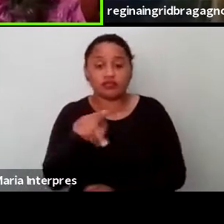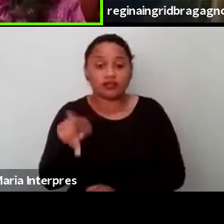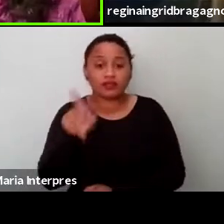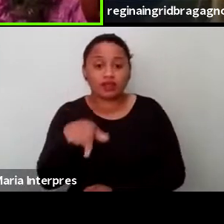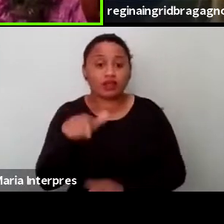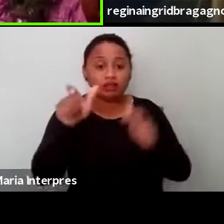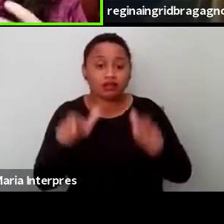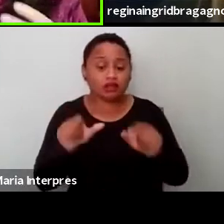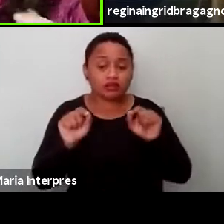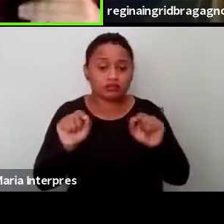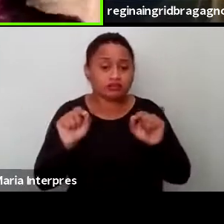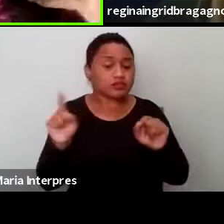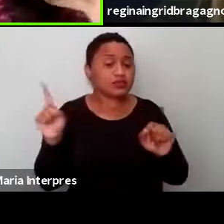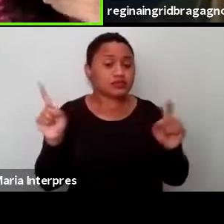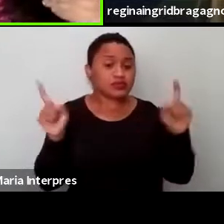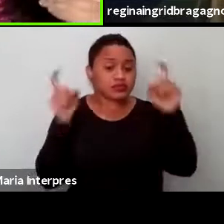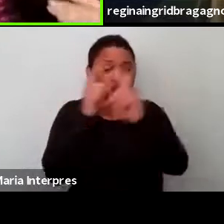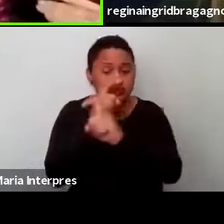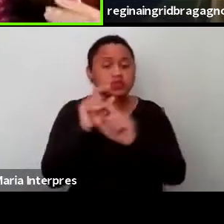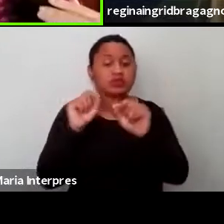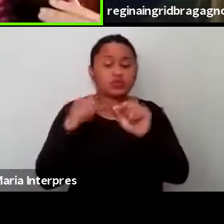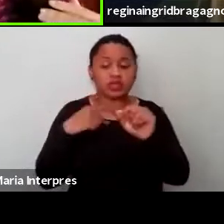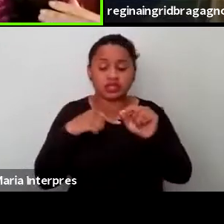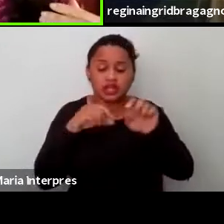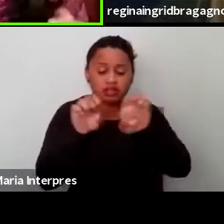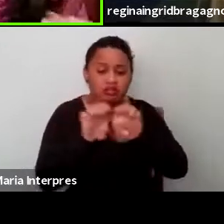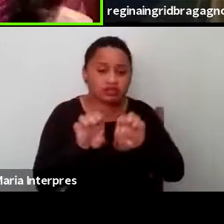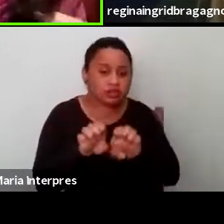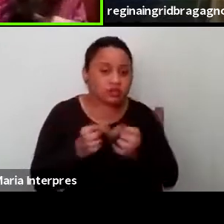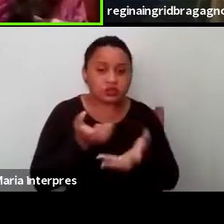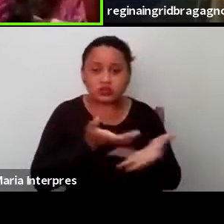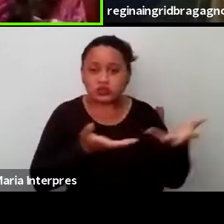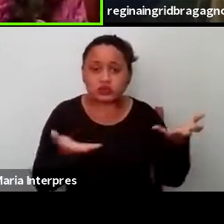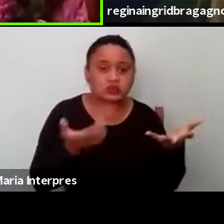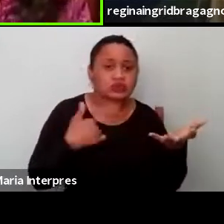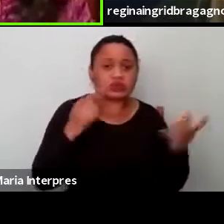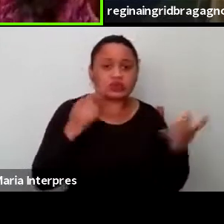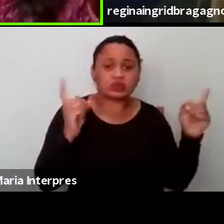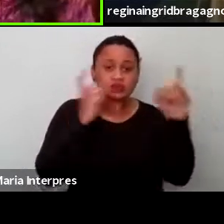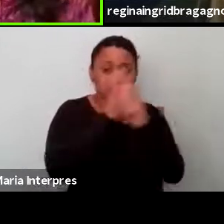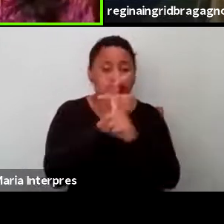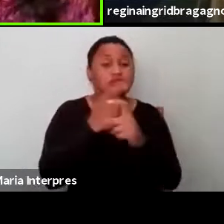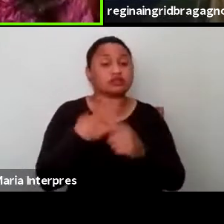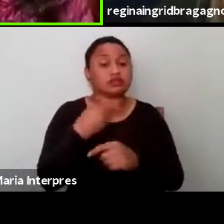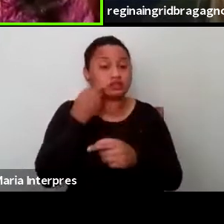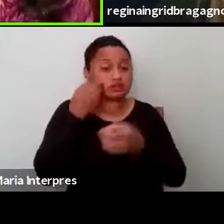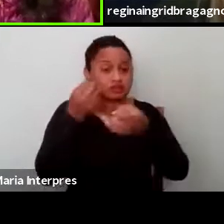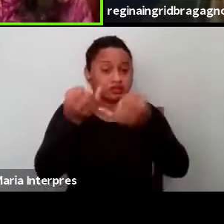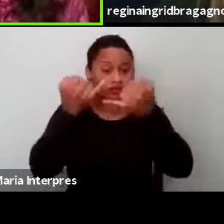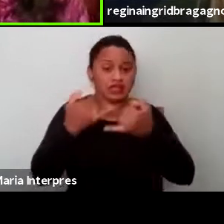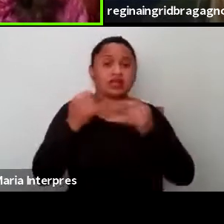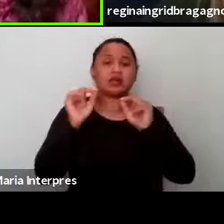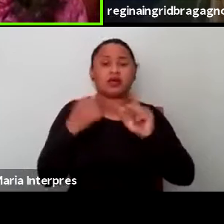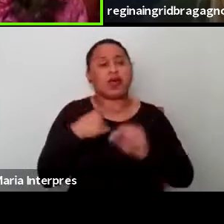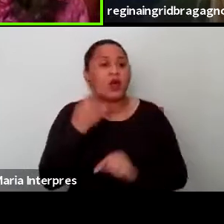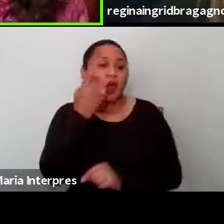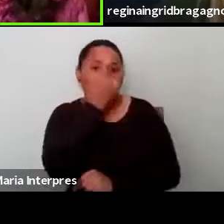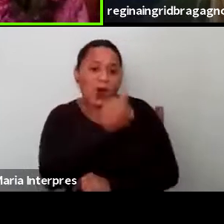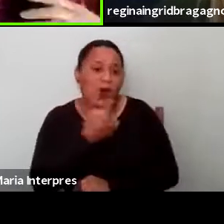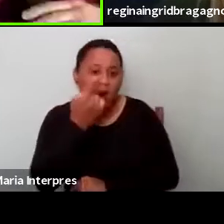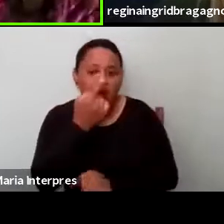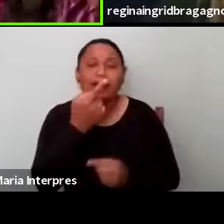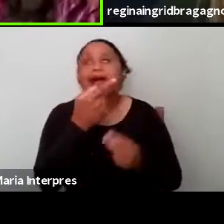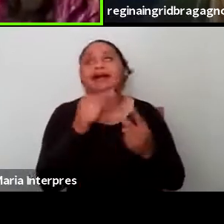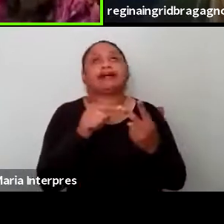complexo, mediando uma estrutura rígida que tenta dizer tantas horas e tal e tal e tal,